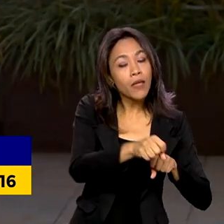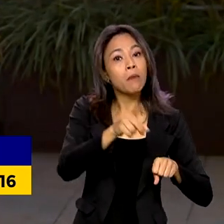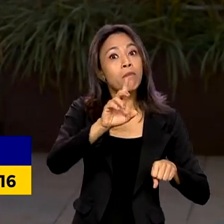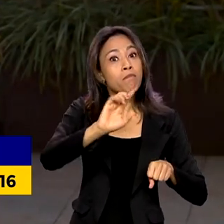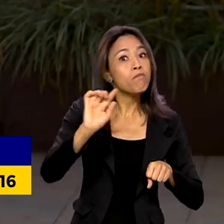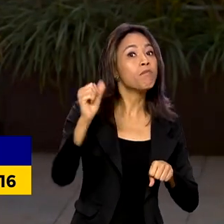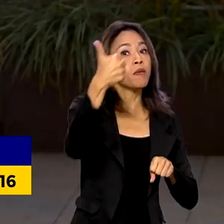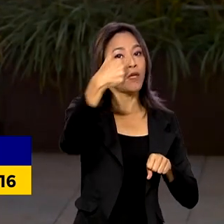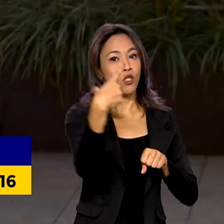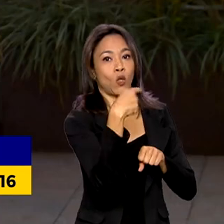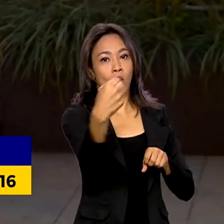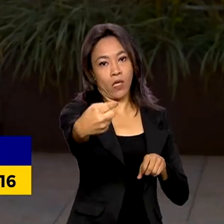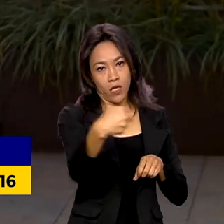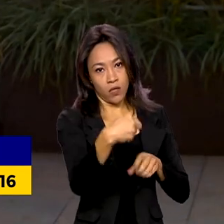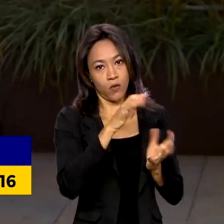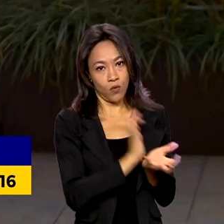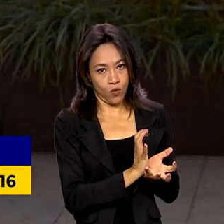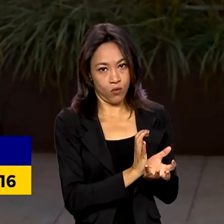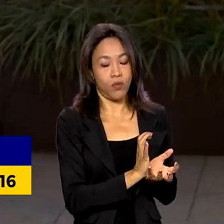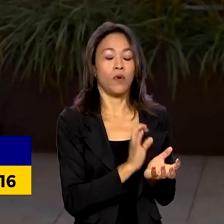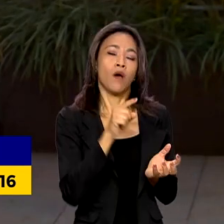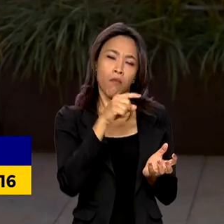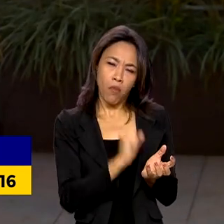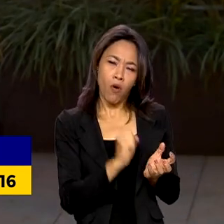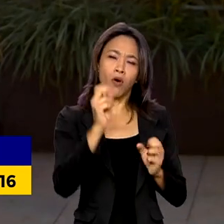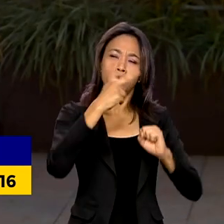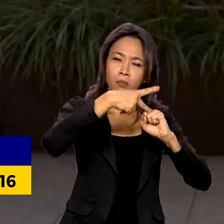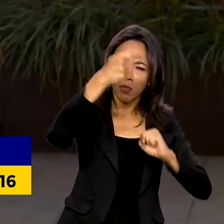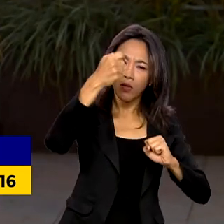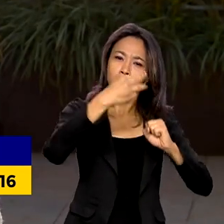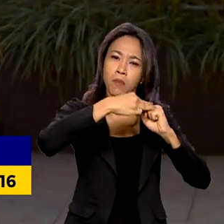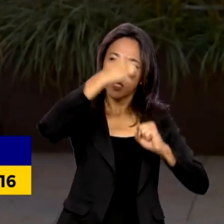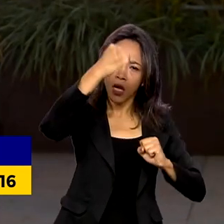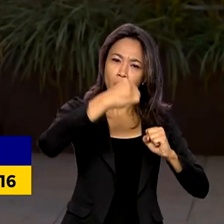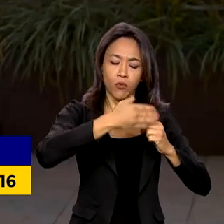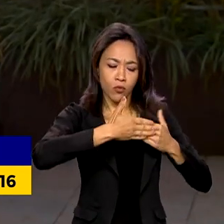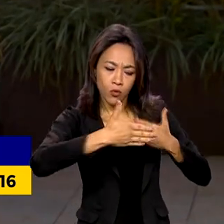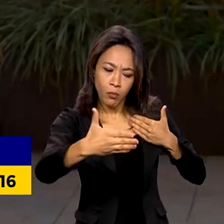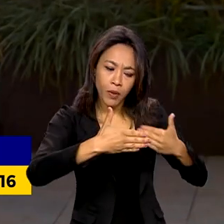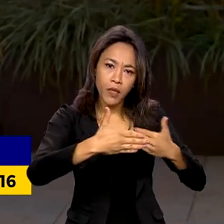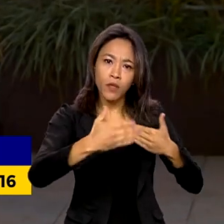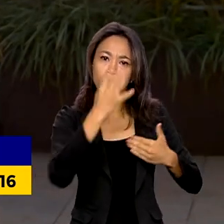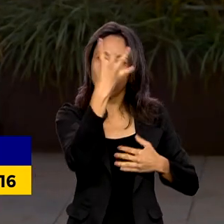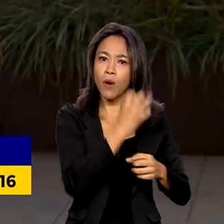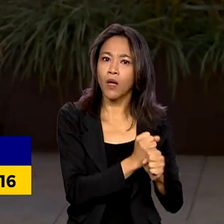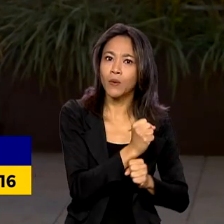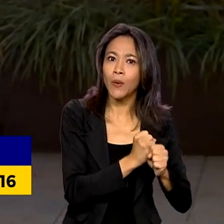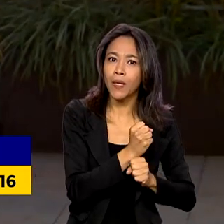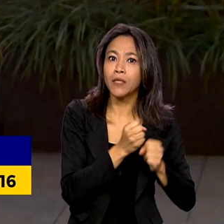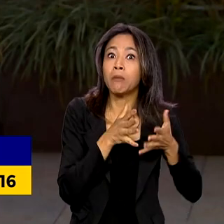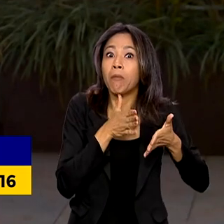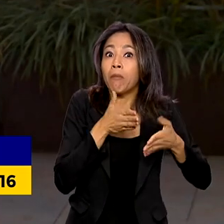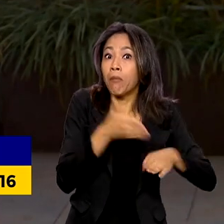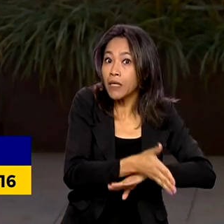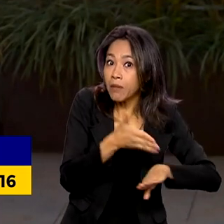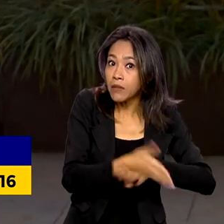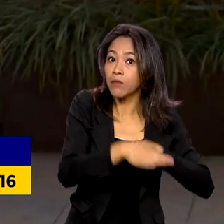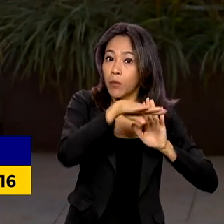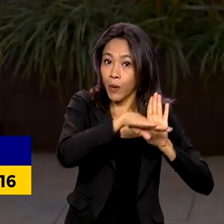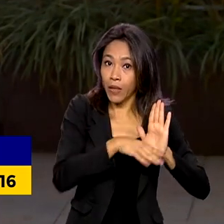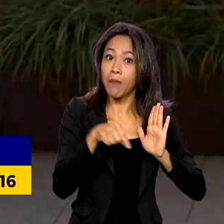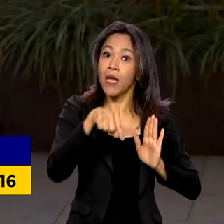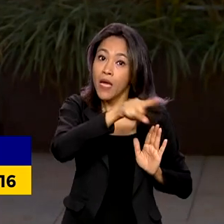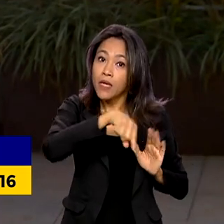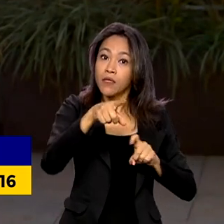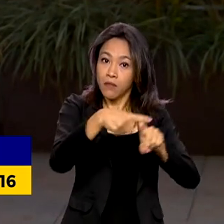na seleção. Além de poderem fazer especialização e mestrado ao longo dos 4 anos de participação no programa, eles vão receber